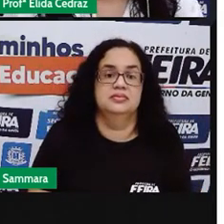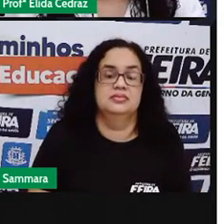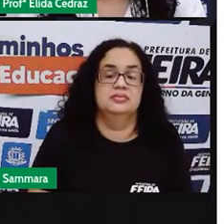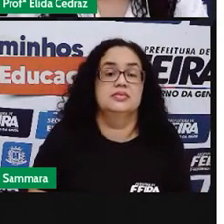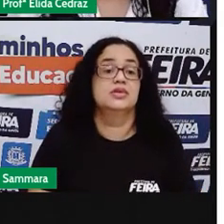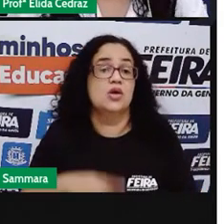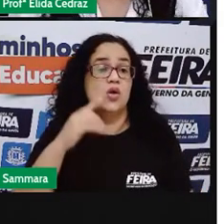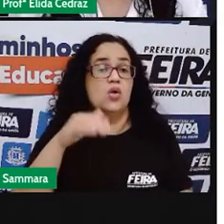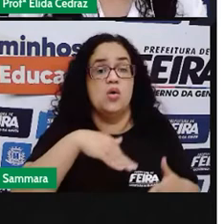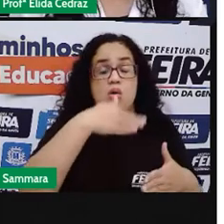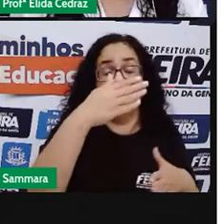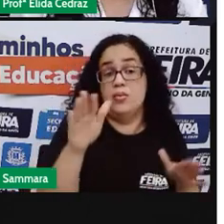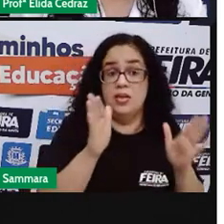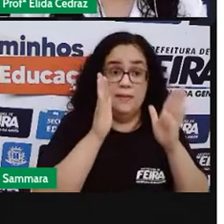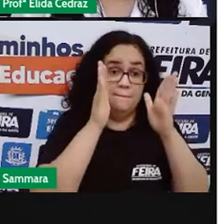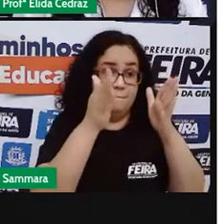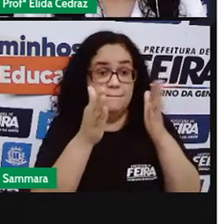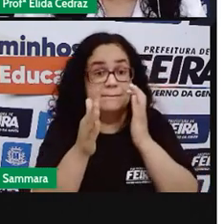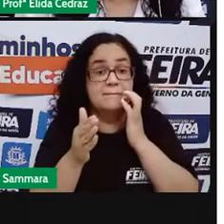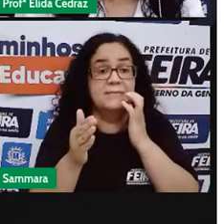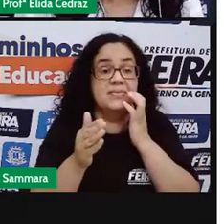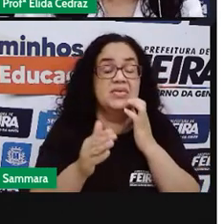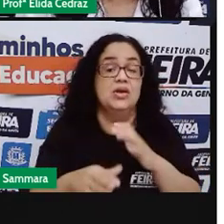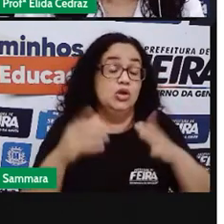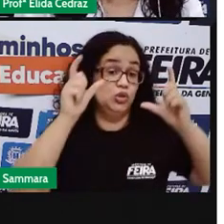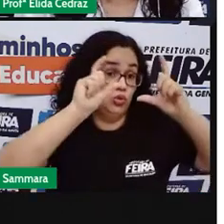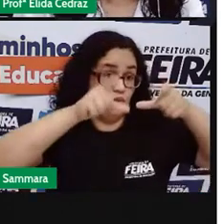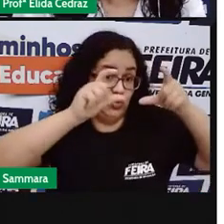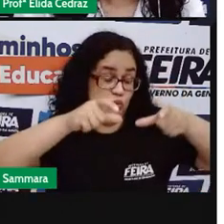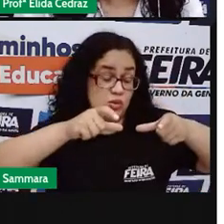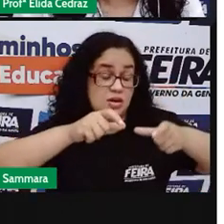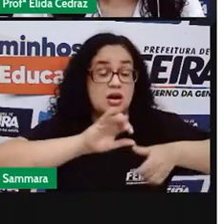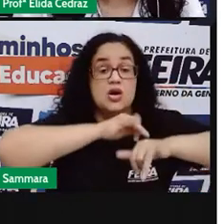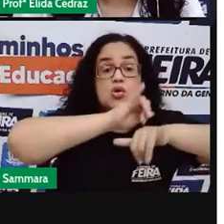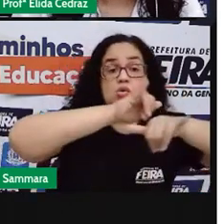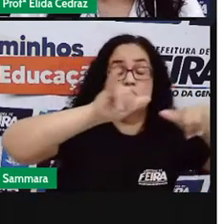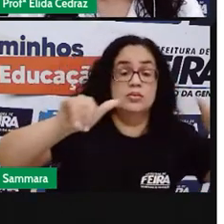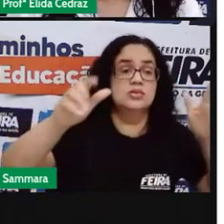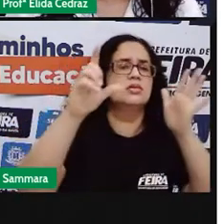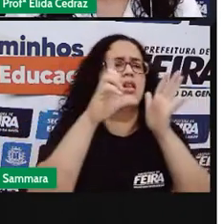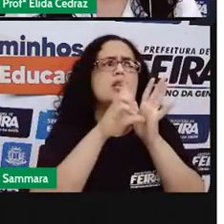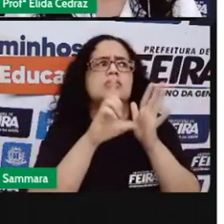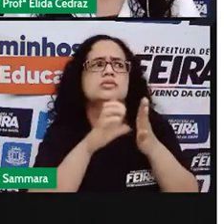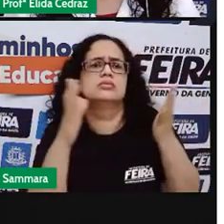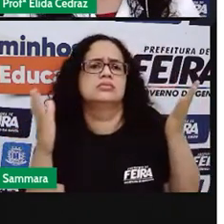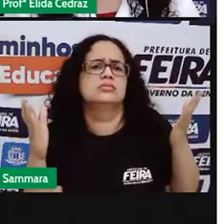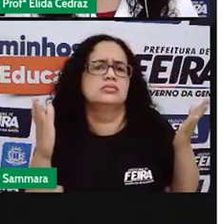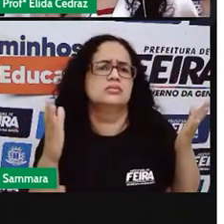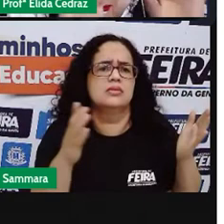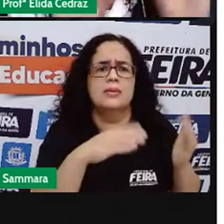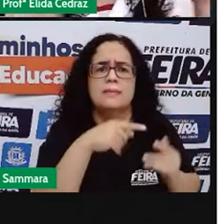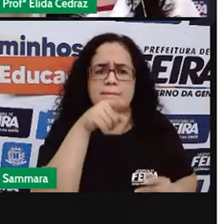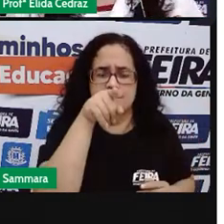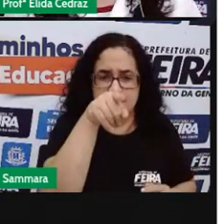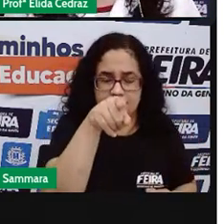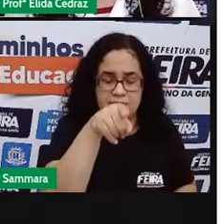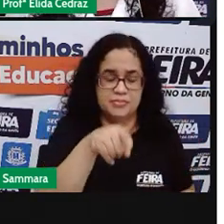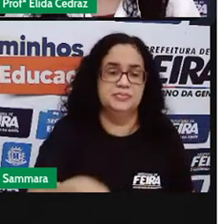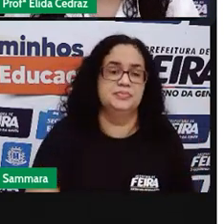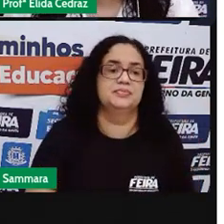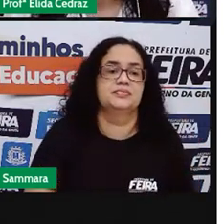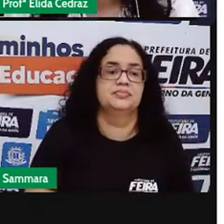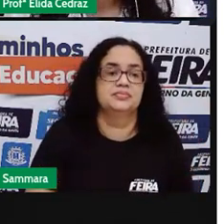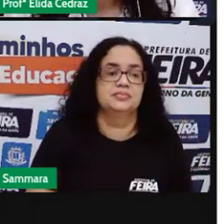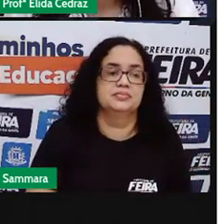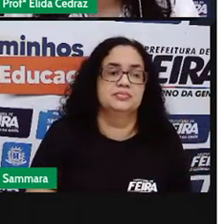Ou passou na porta de um estabelecimento comercial, de uma loja, e estava lá a placa. Passa-se